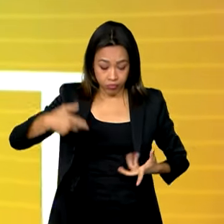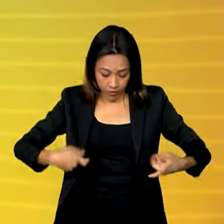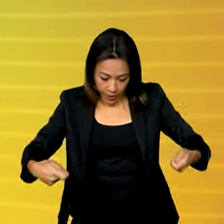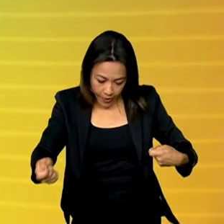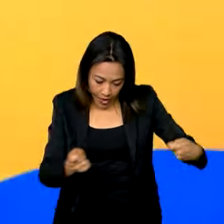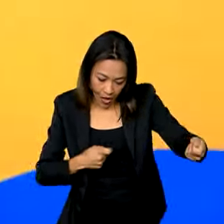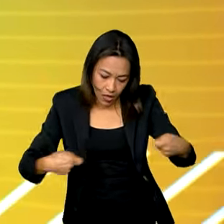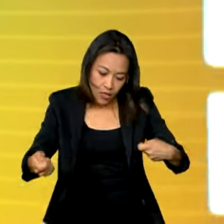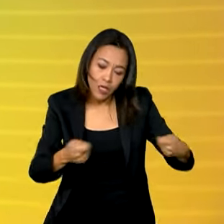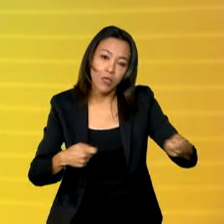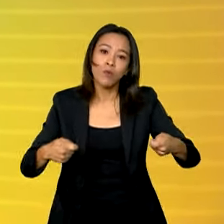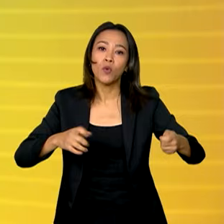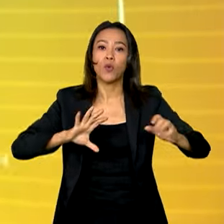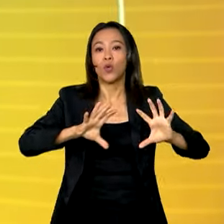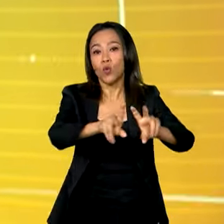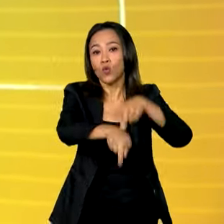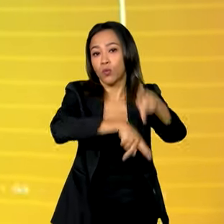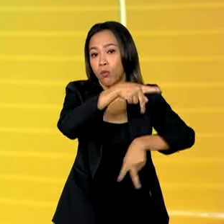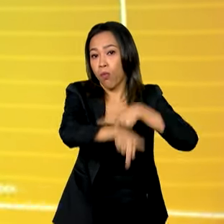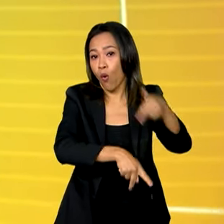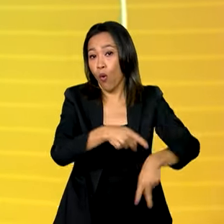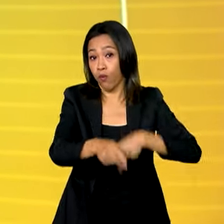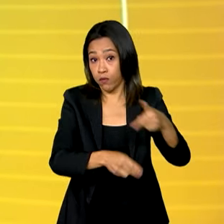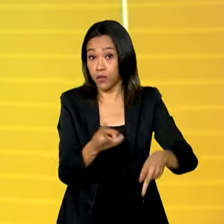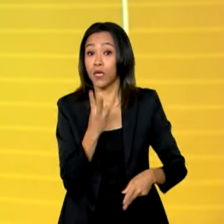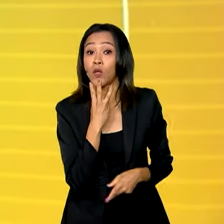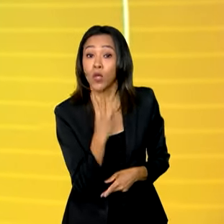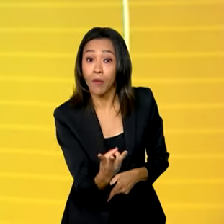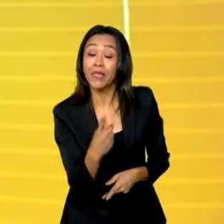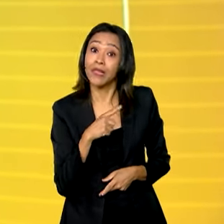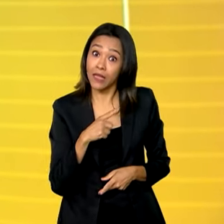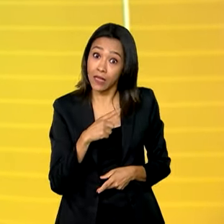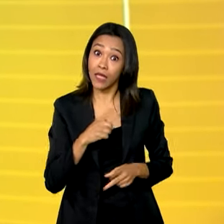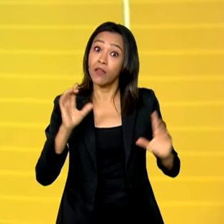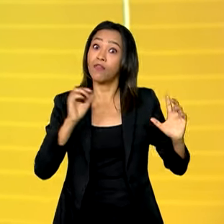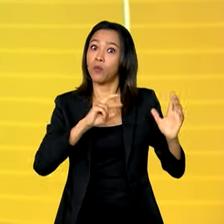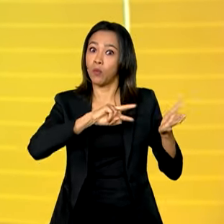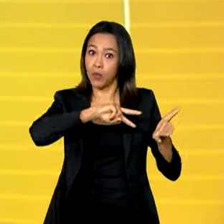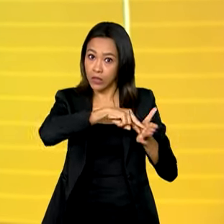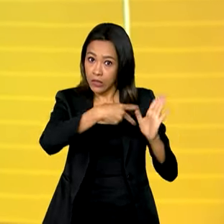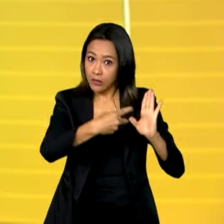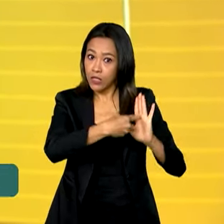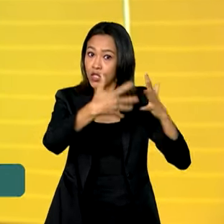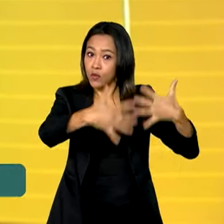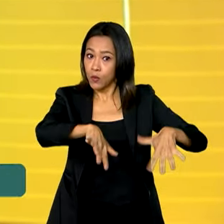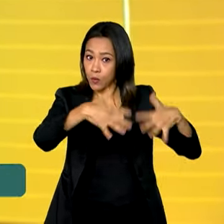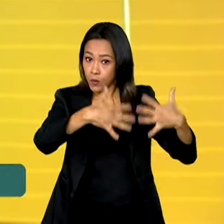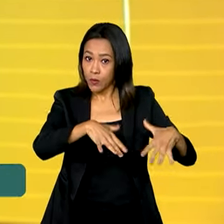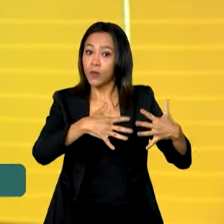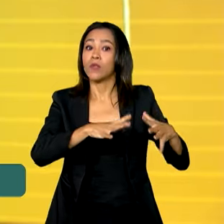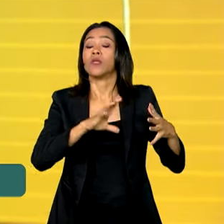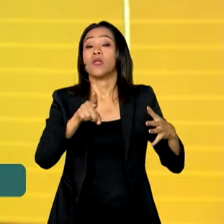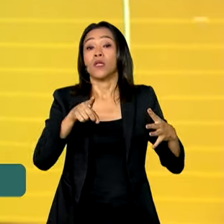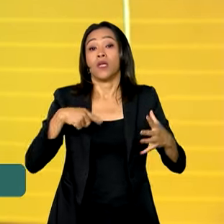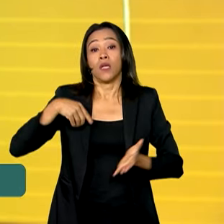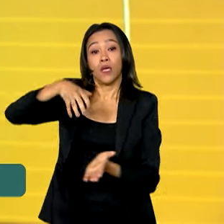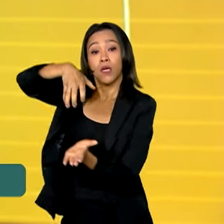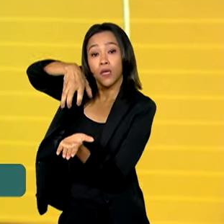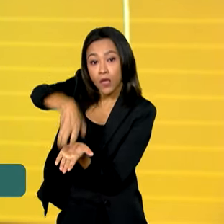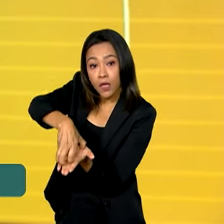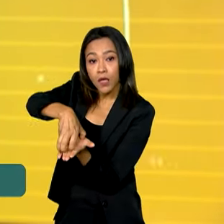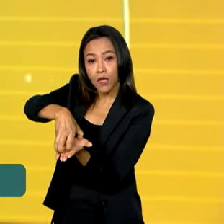indígena Yanomami teve uma redução significativa entre março e agosto deste ano. De acordo com dados do Centro